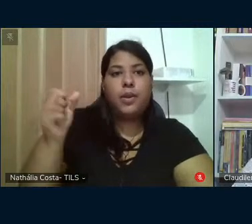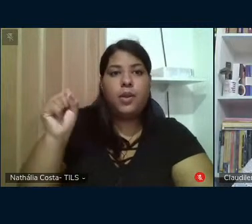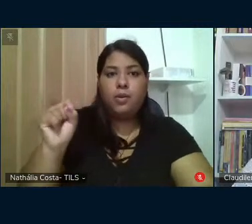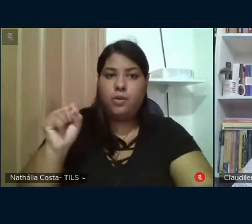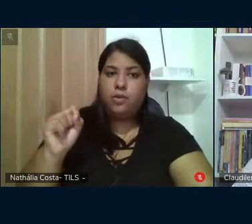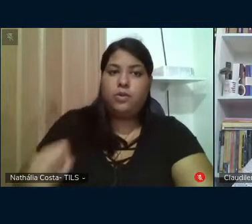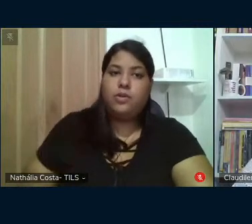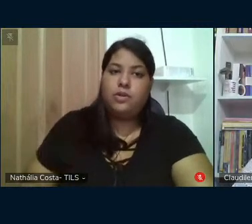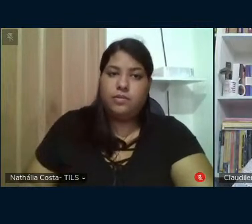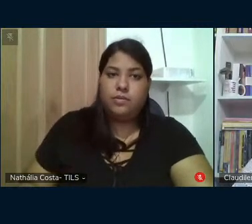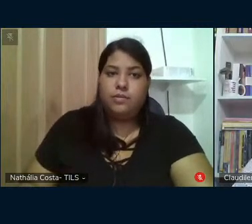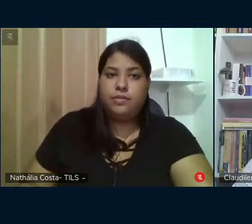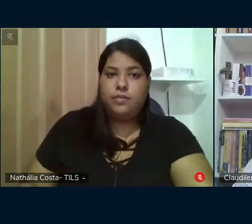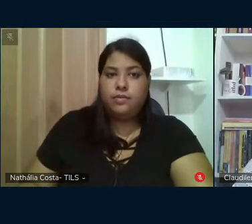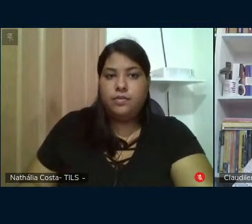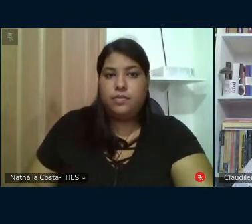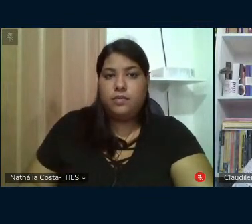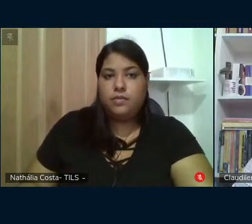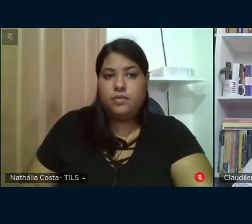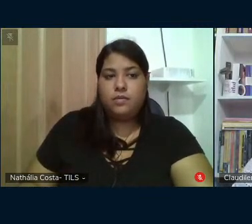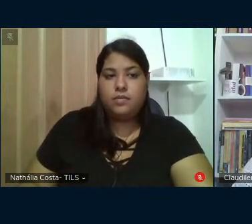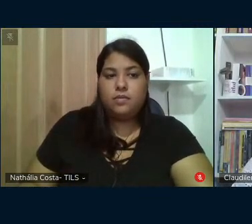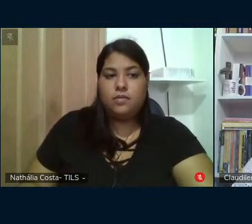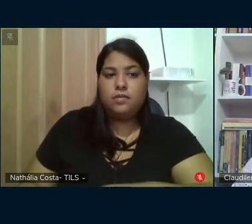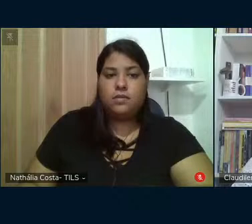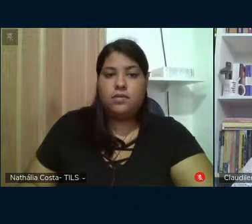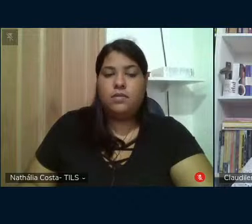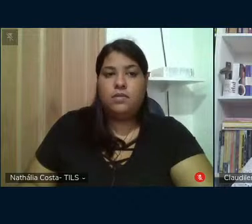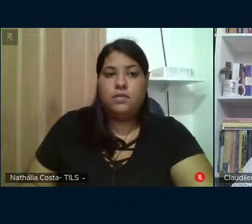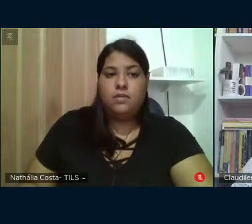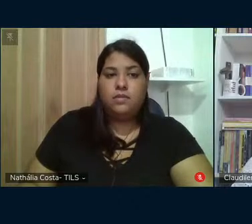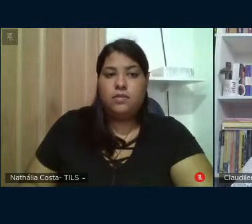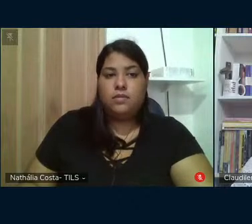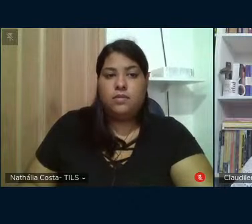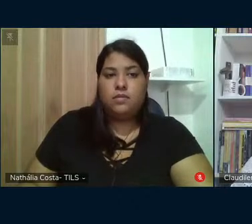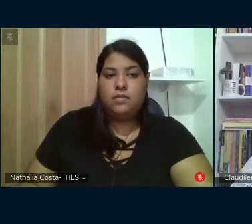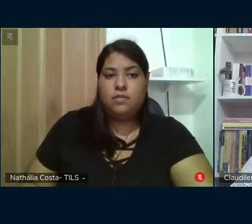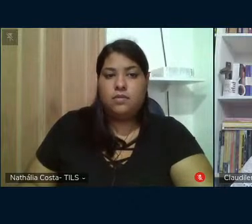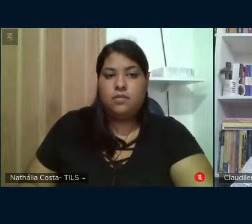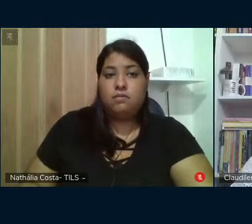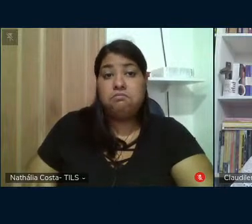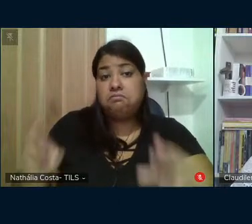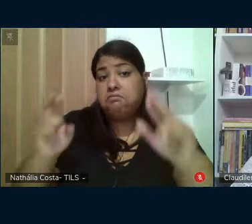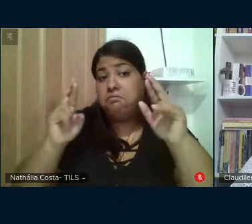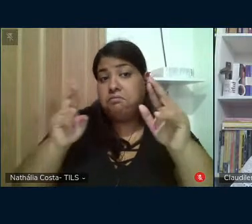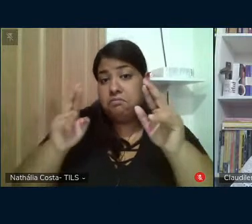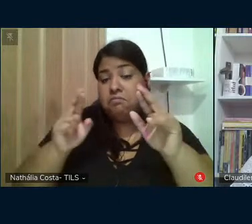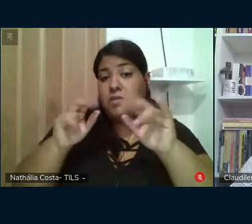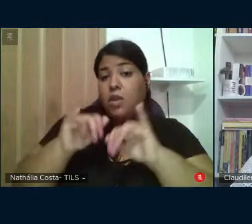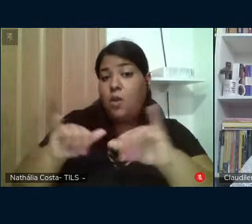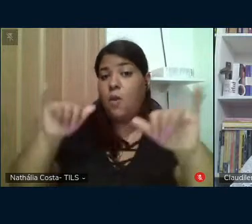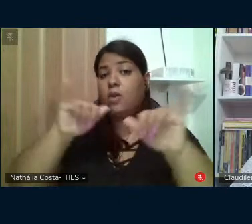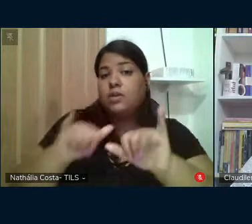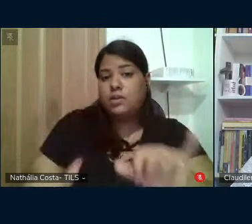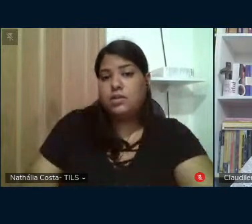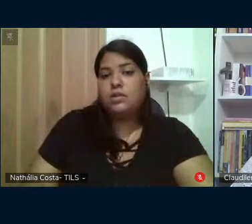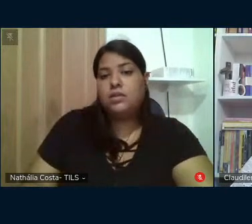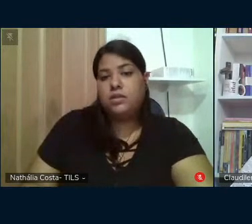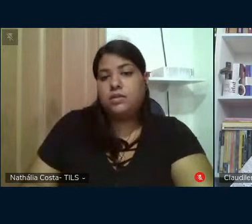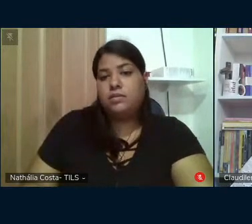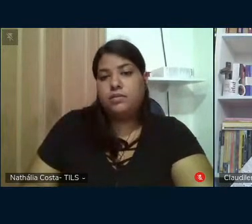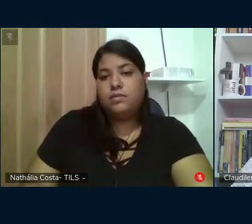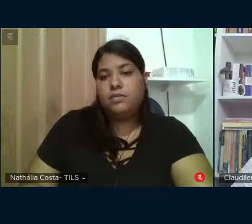,2%. Transcrevi a matéria com a exatidão que se espera da notícia do jornal. E mais, no ano de